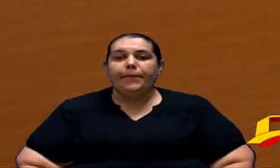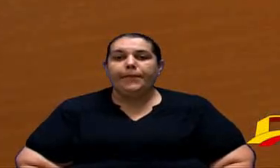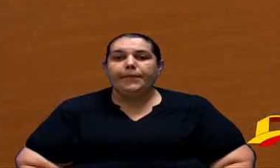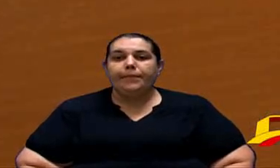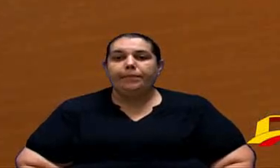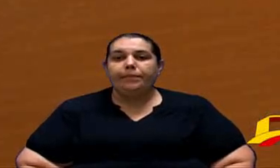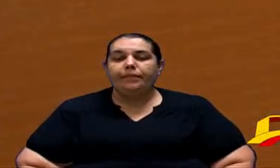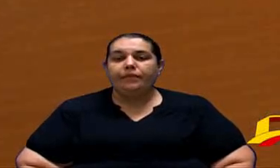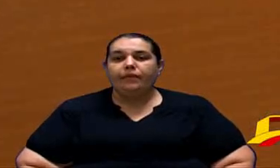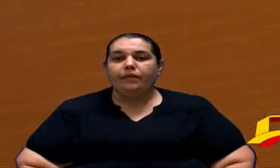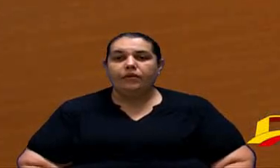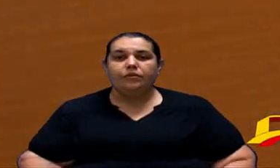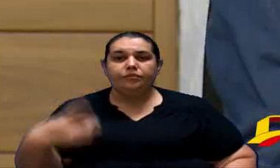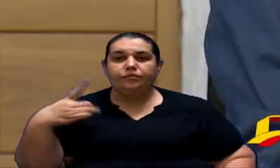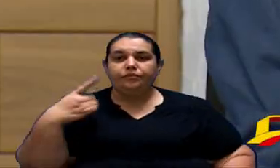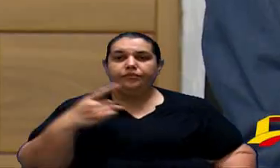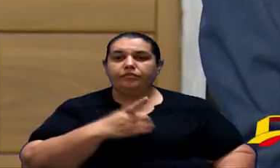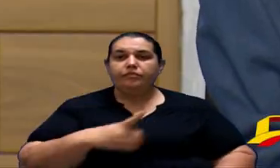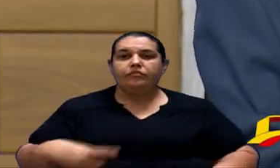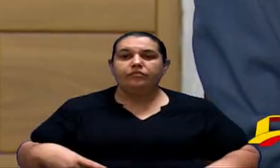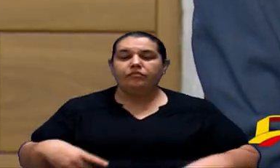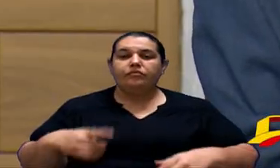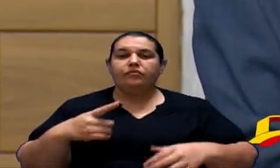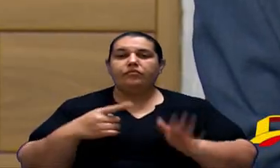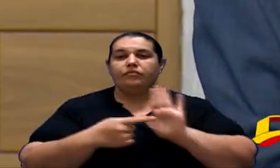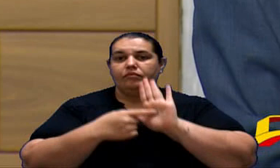esse deputado que apresentou